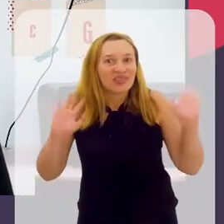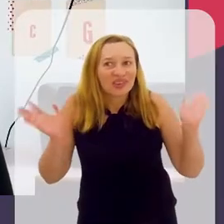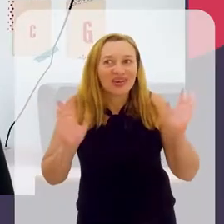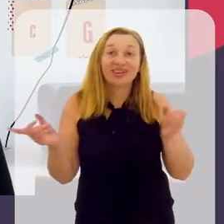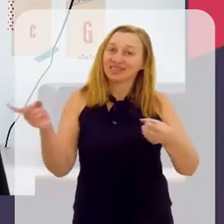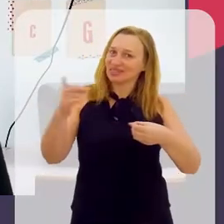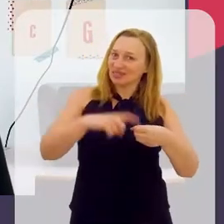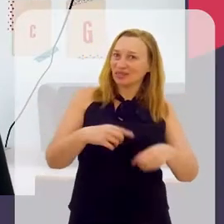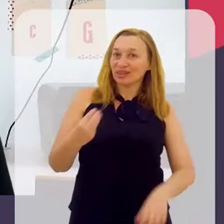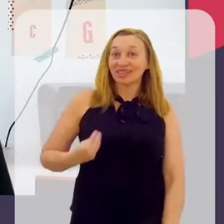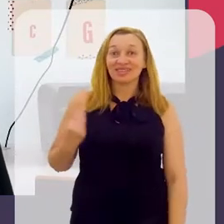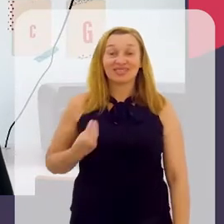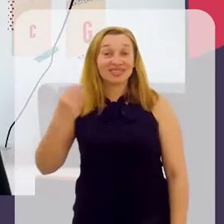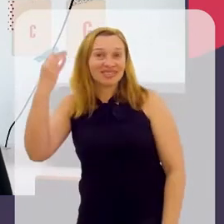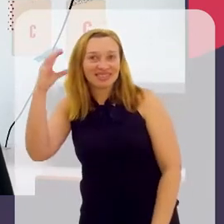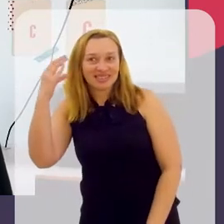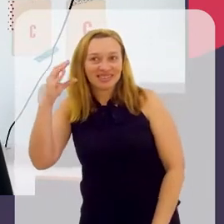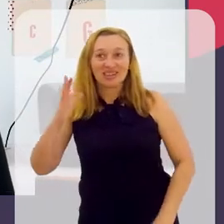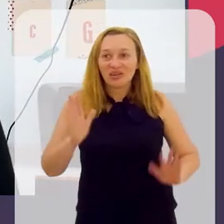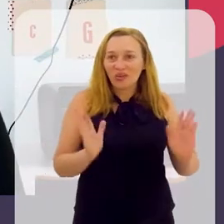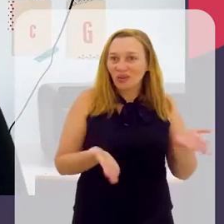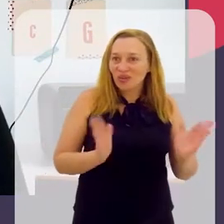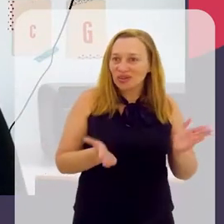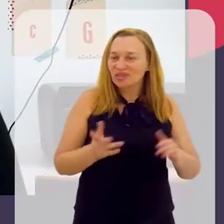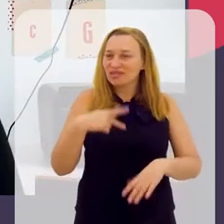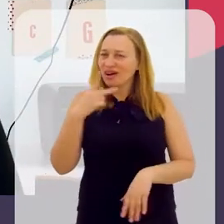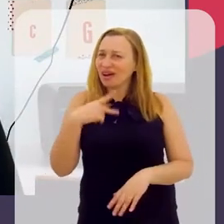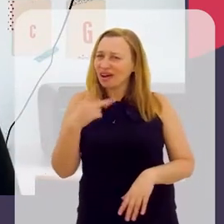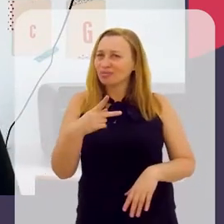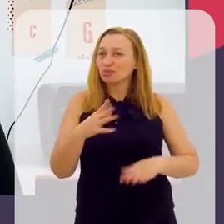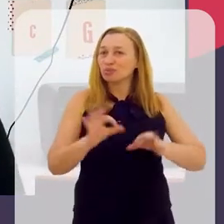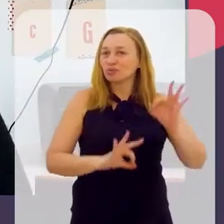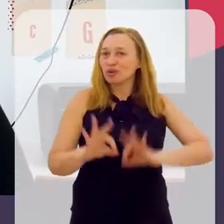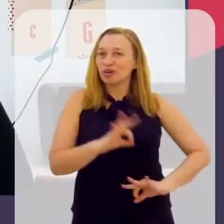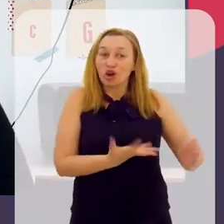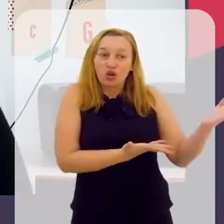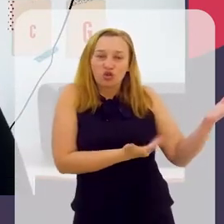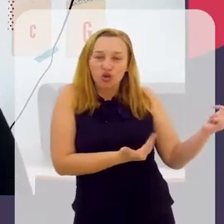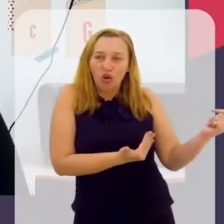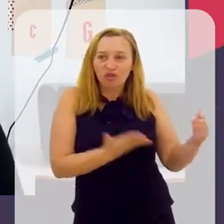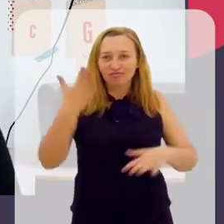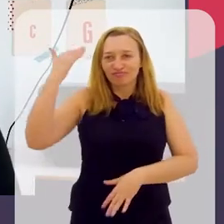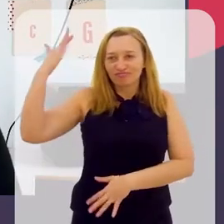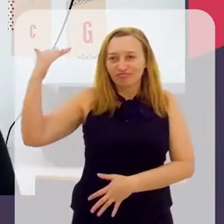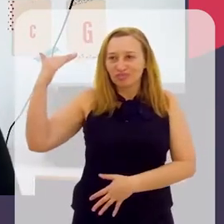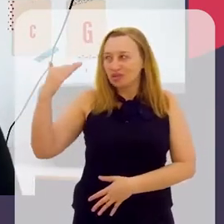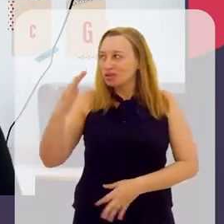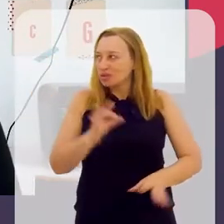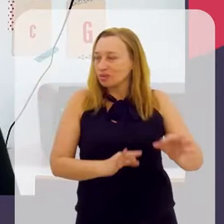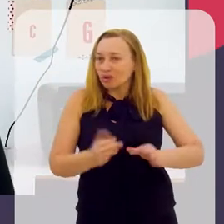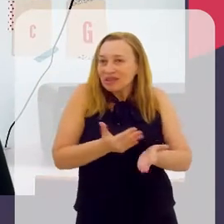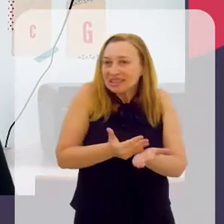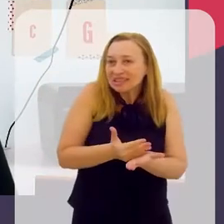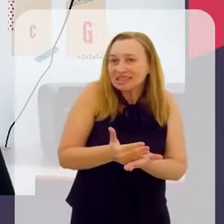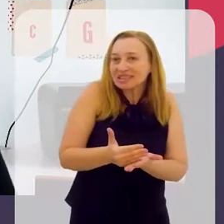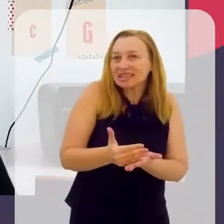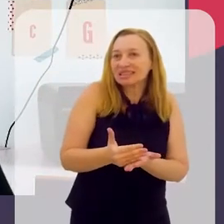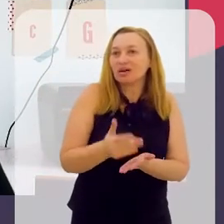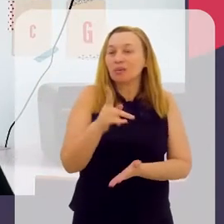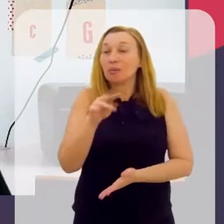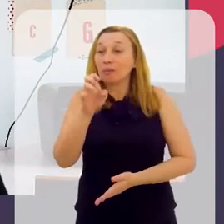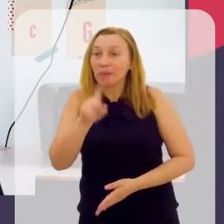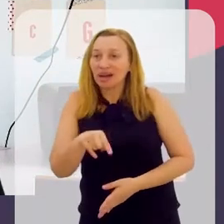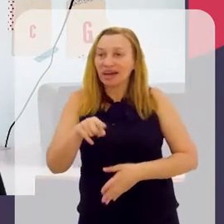Olá, estamos de volta com Ciência e Existência e no programa de hoje falamos sobre o projeto Jovens Talentos, programa de pré